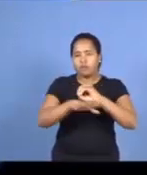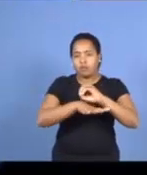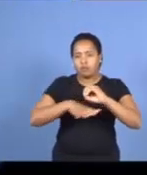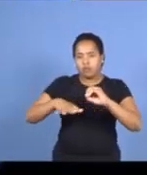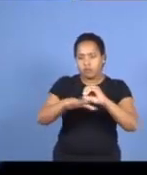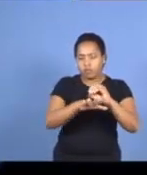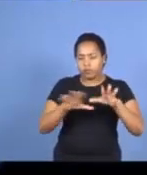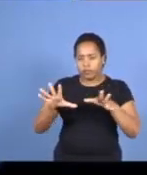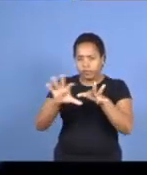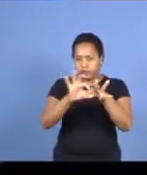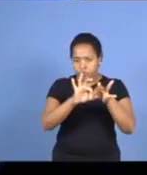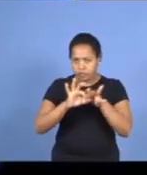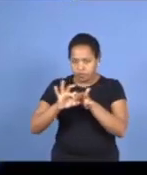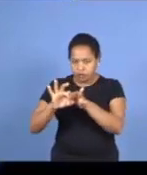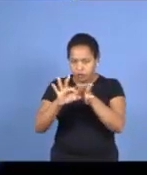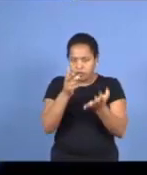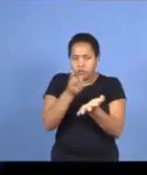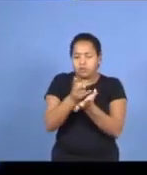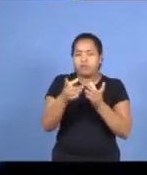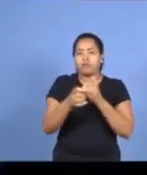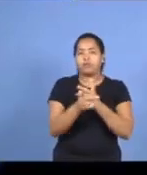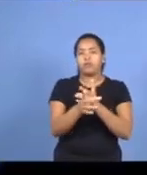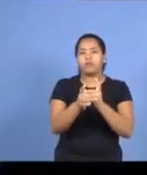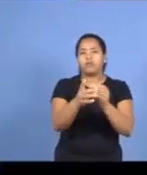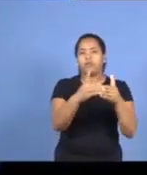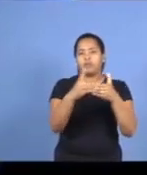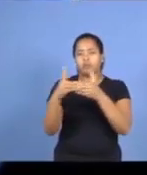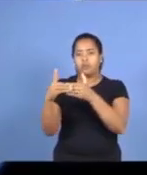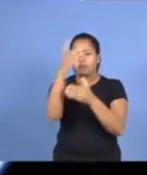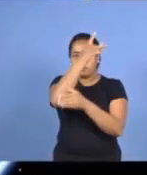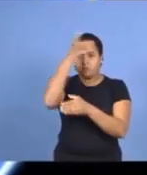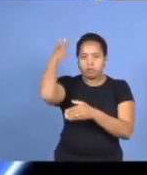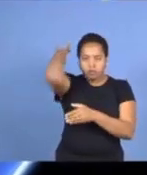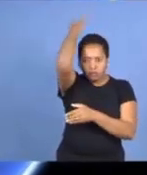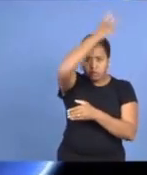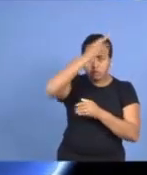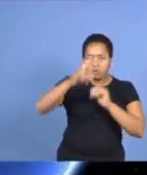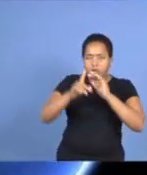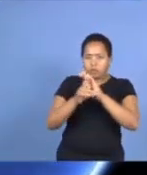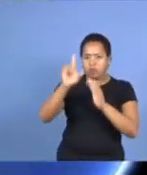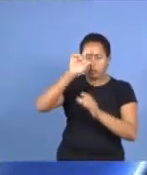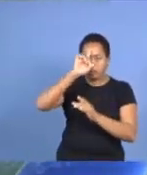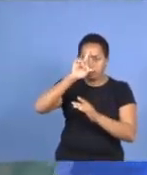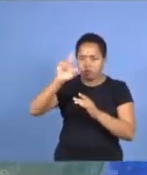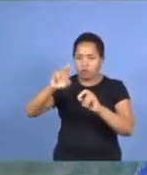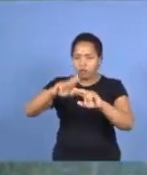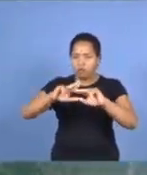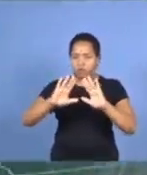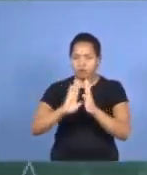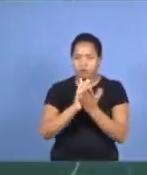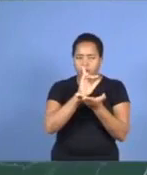mesma doutrina, pela direção do Espírito Santo de Deus e unidas pela Palavra Viva.